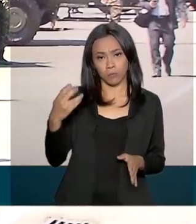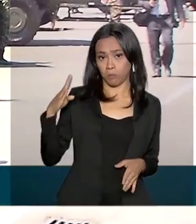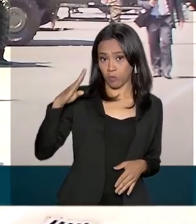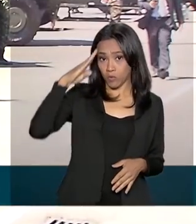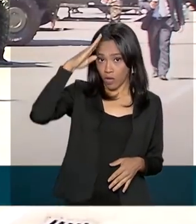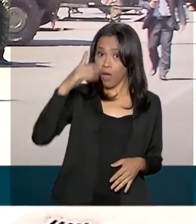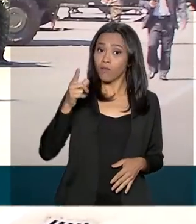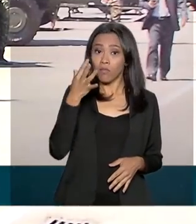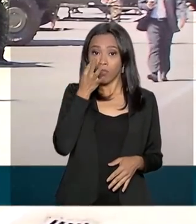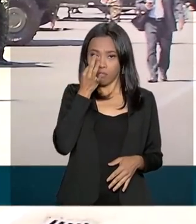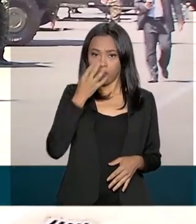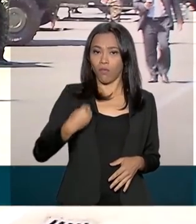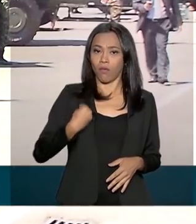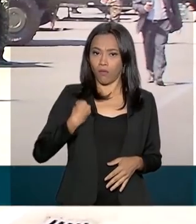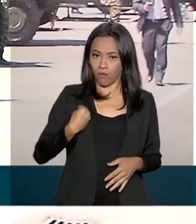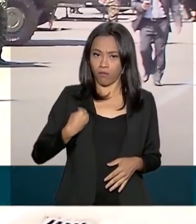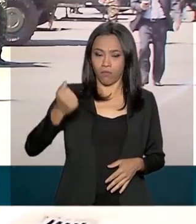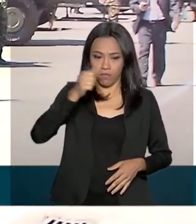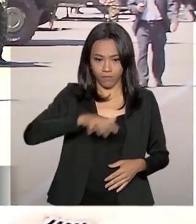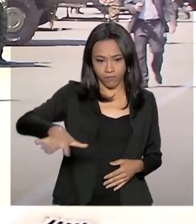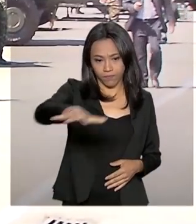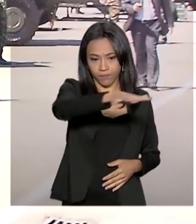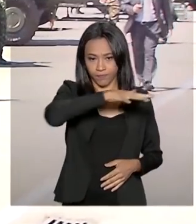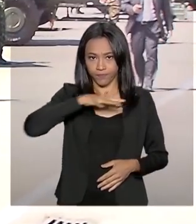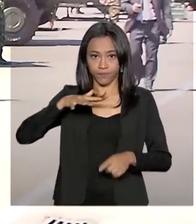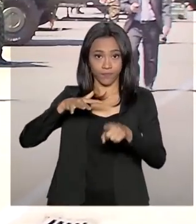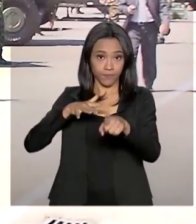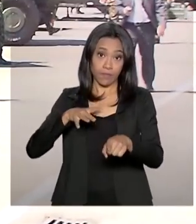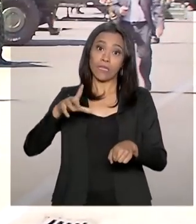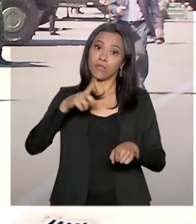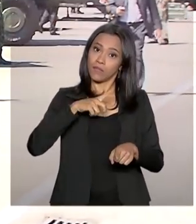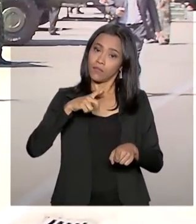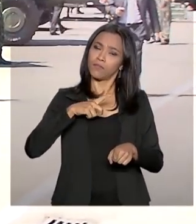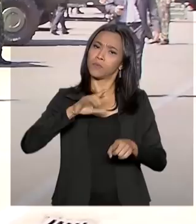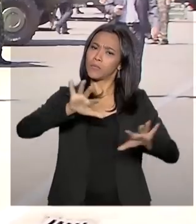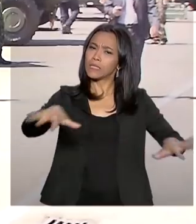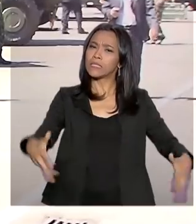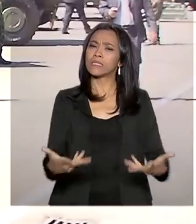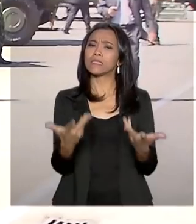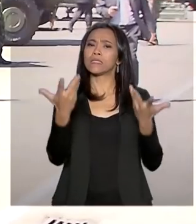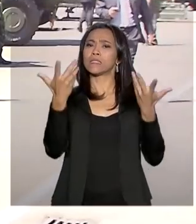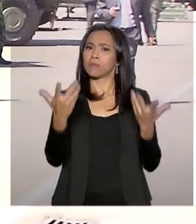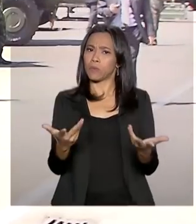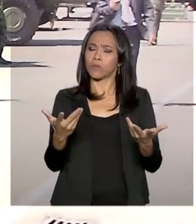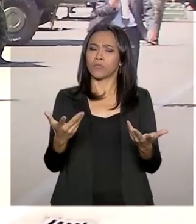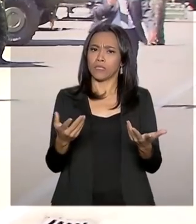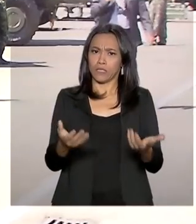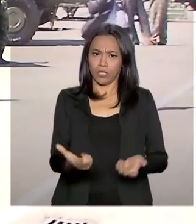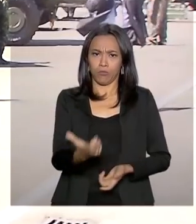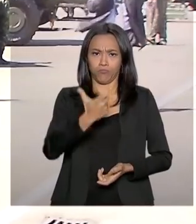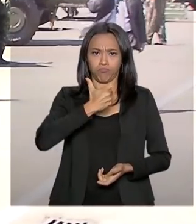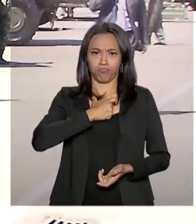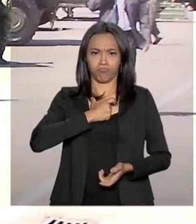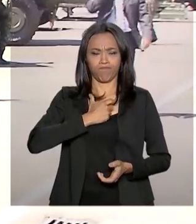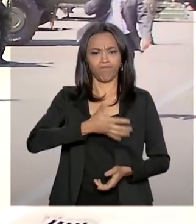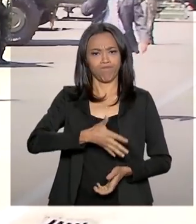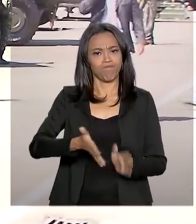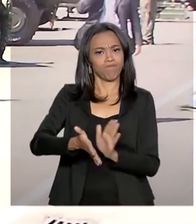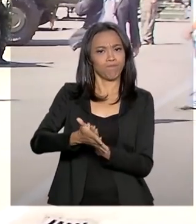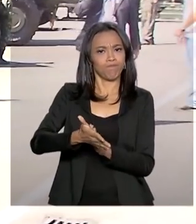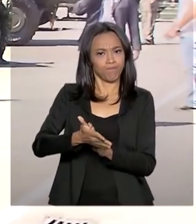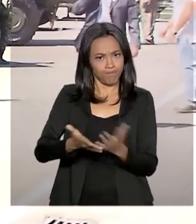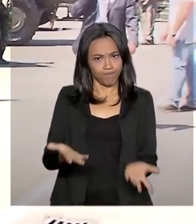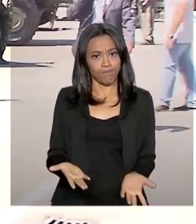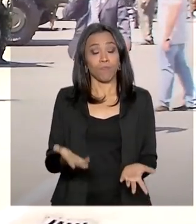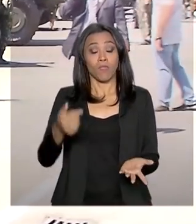esteve aqui no Comando Militar do Sudeste, onde recebeu a cerimônia de honras militares. O comando militar que